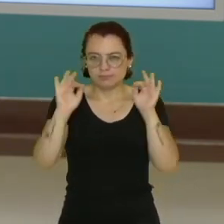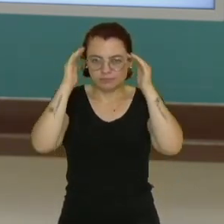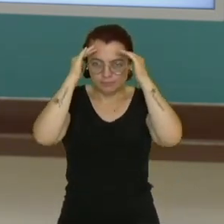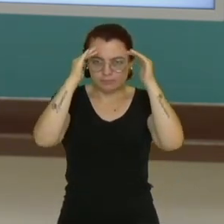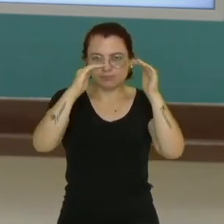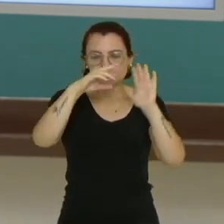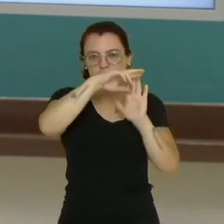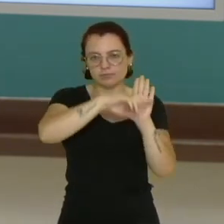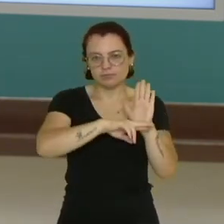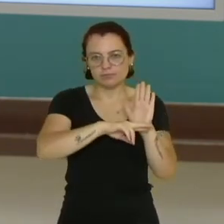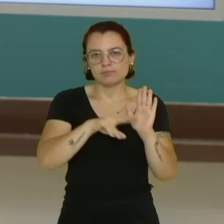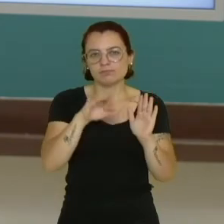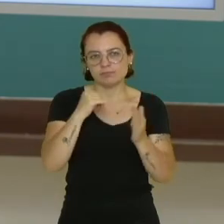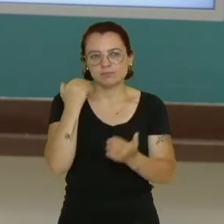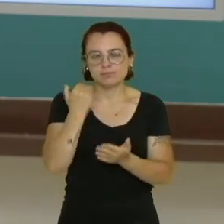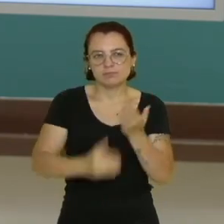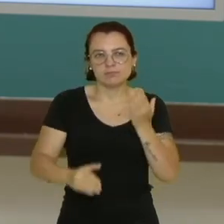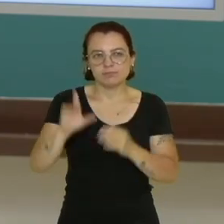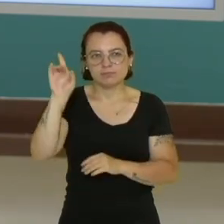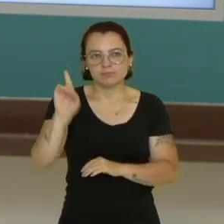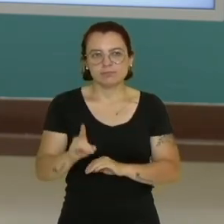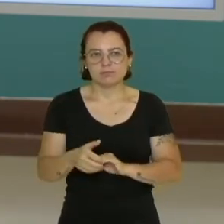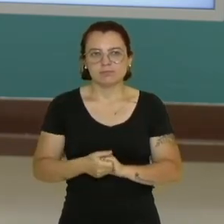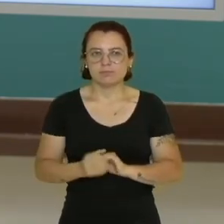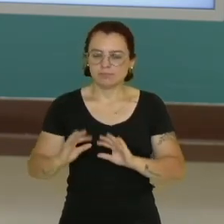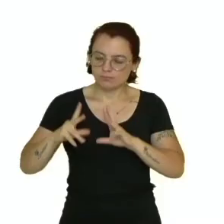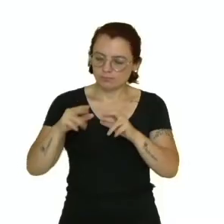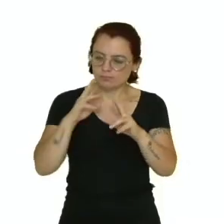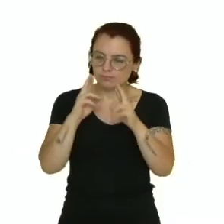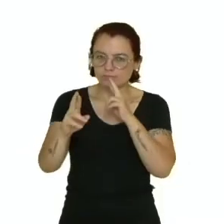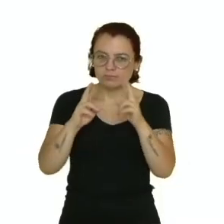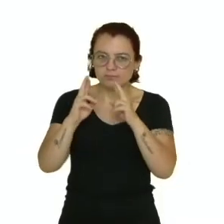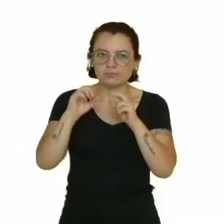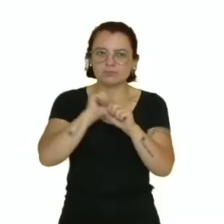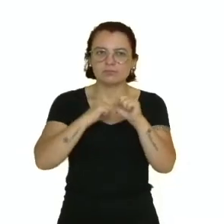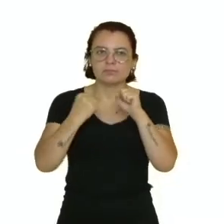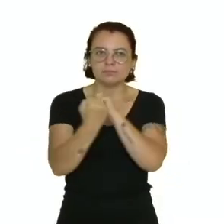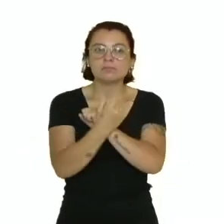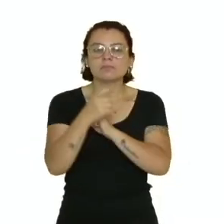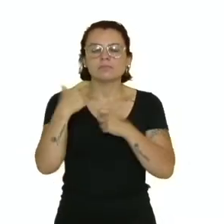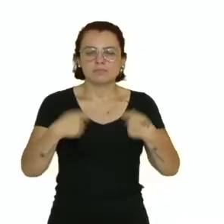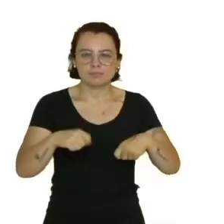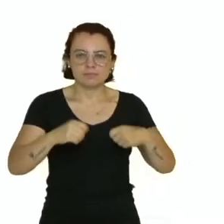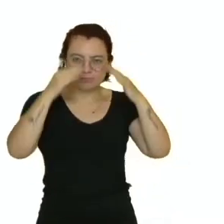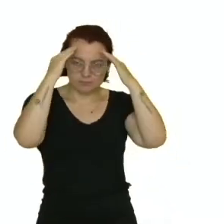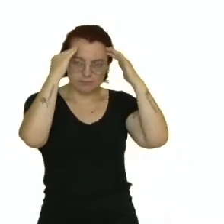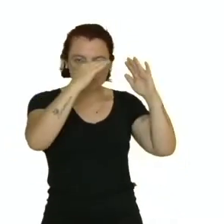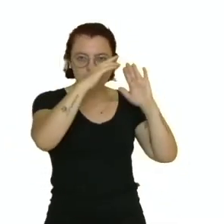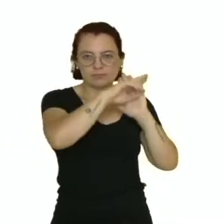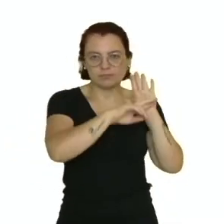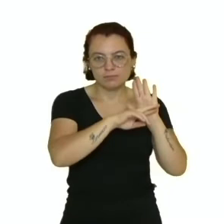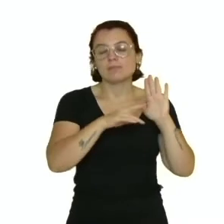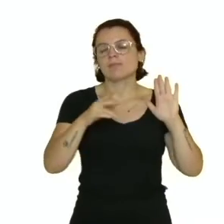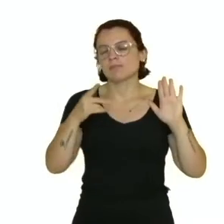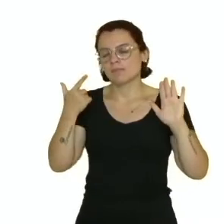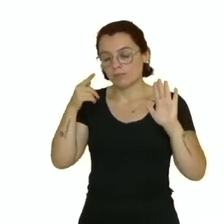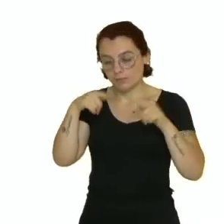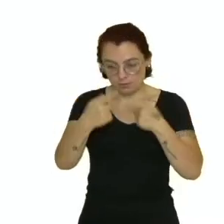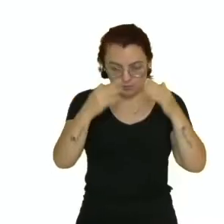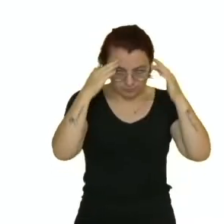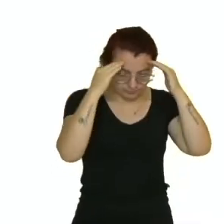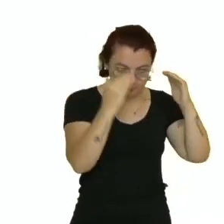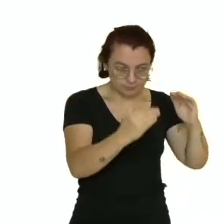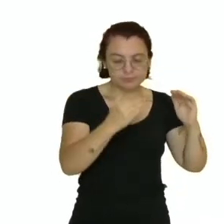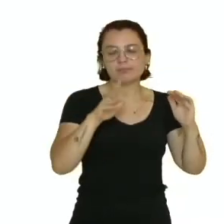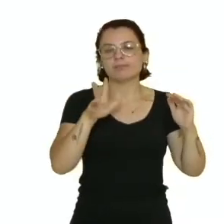acaba perdendo seus direitos. Toda relação social então envolve o cumprimento de regras para se ter direitos. Essas regras devem